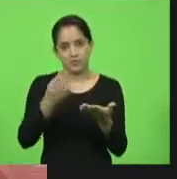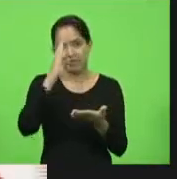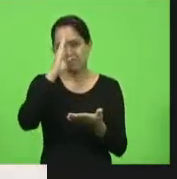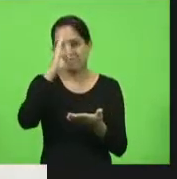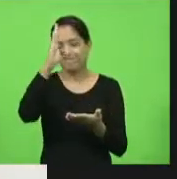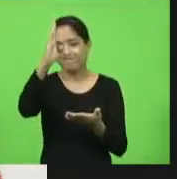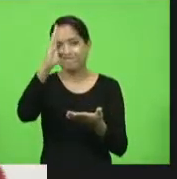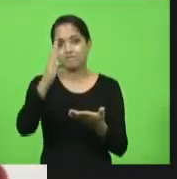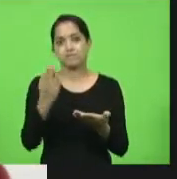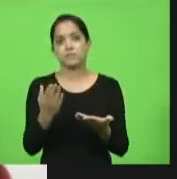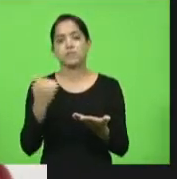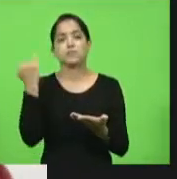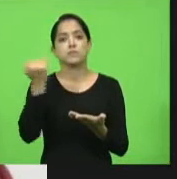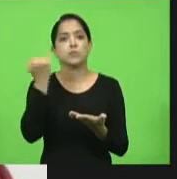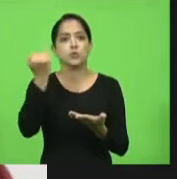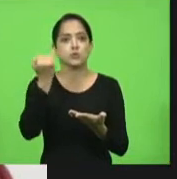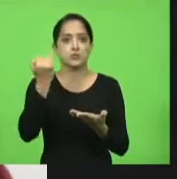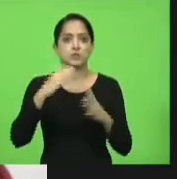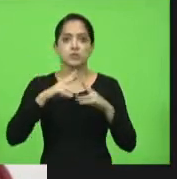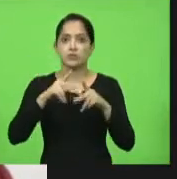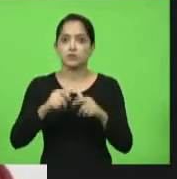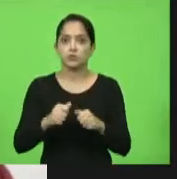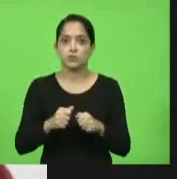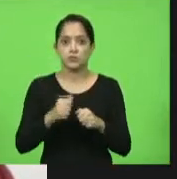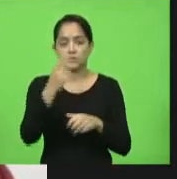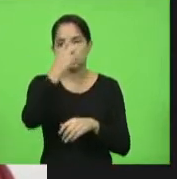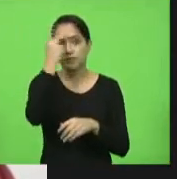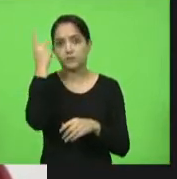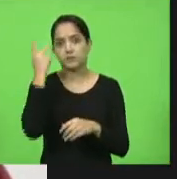a todos os cidadãos e cidadãs.